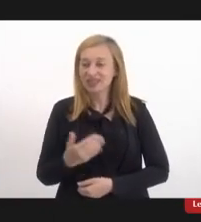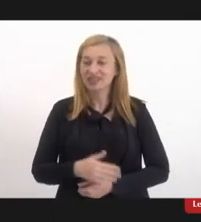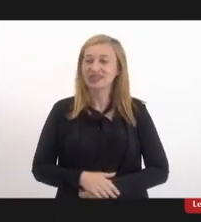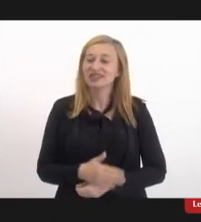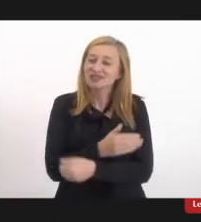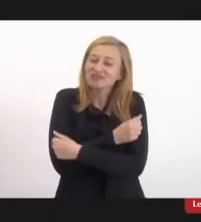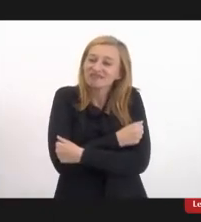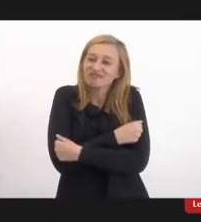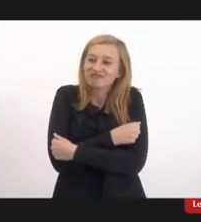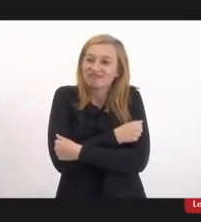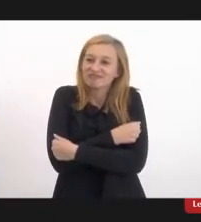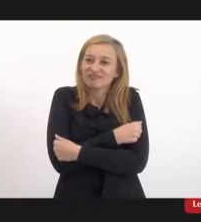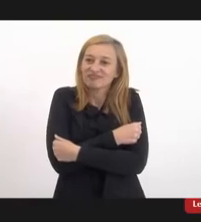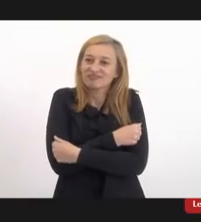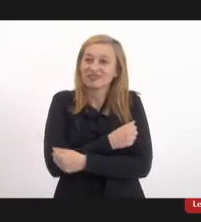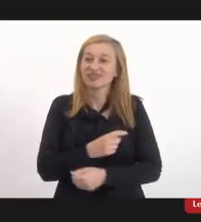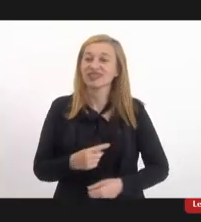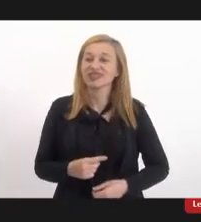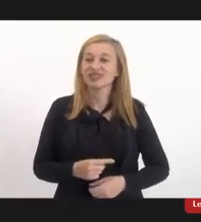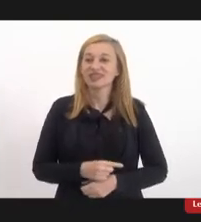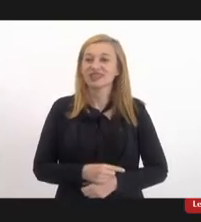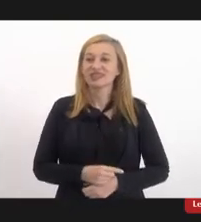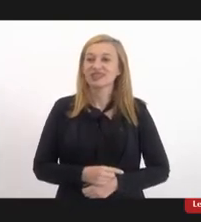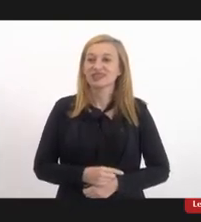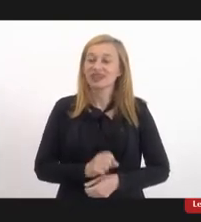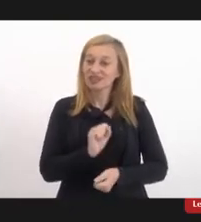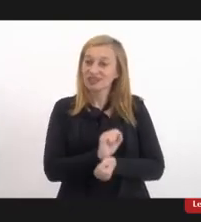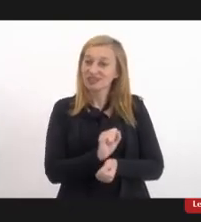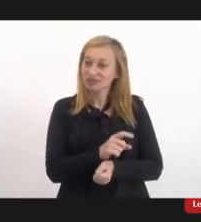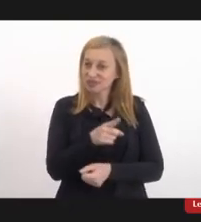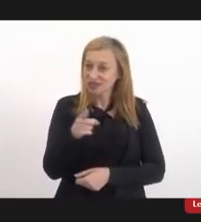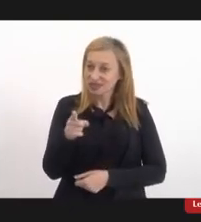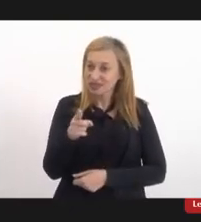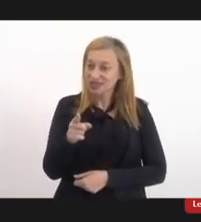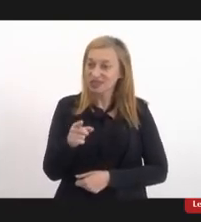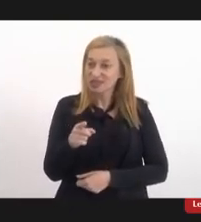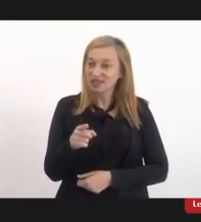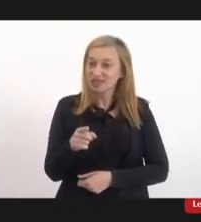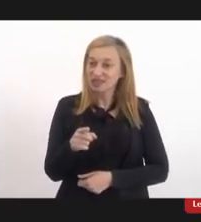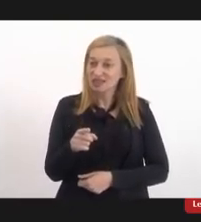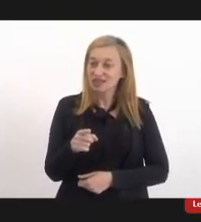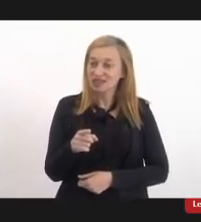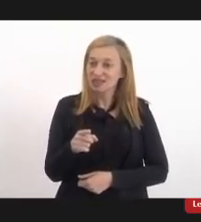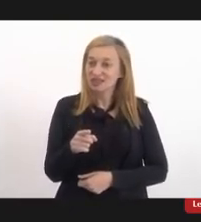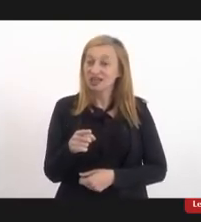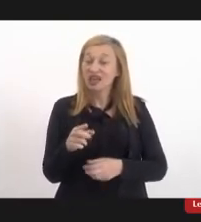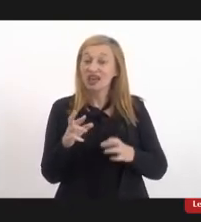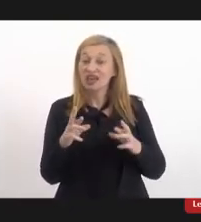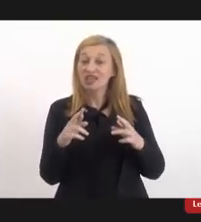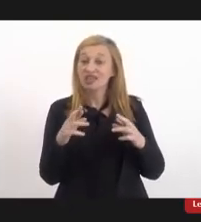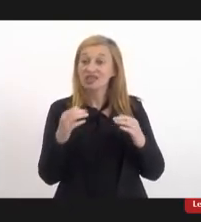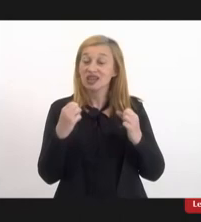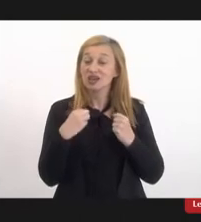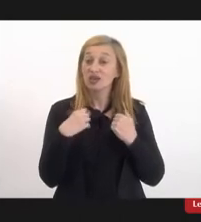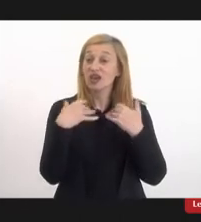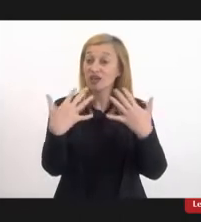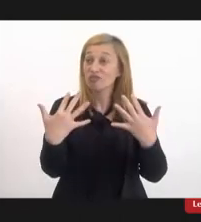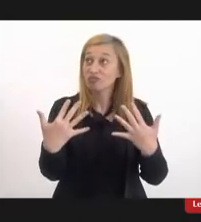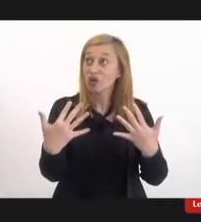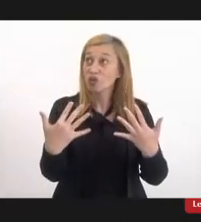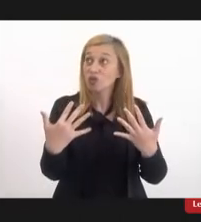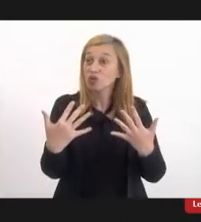um abraço, e a gente conta com vocês para tirar aqui dessa audiência uma